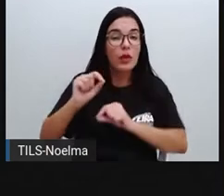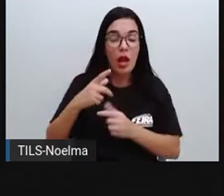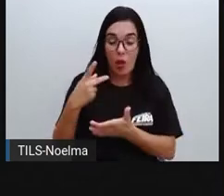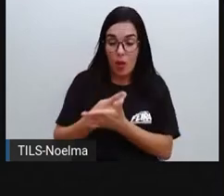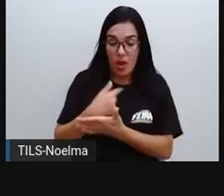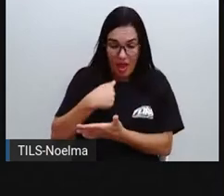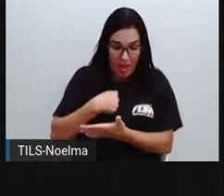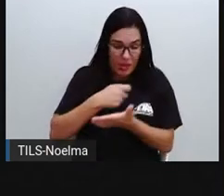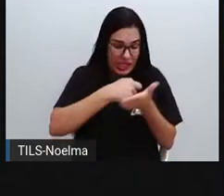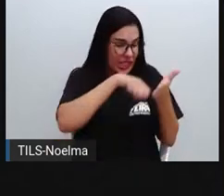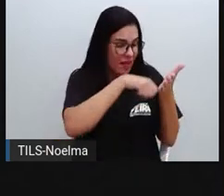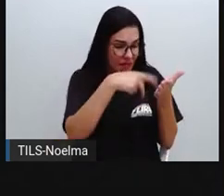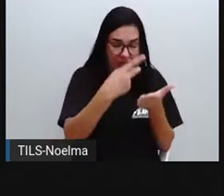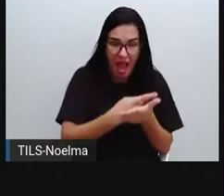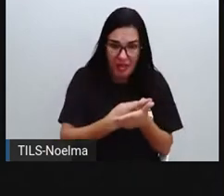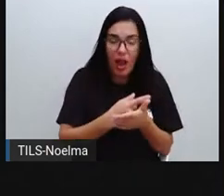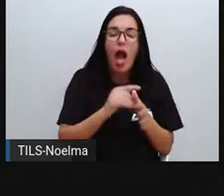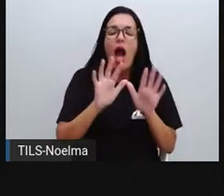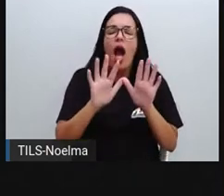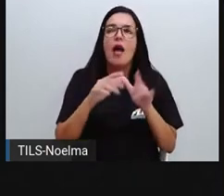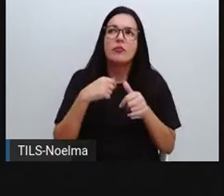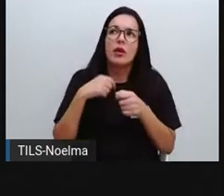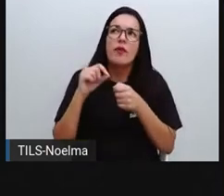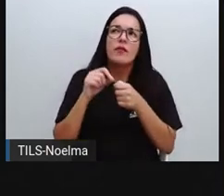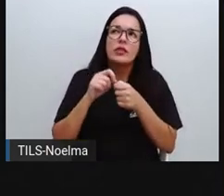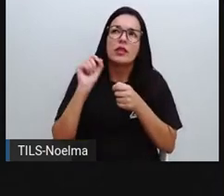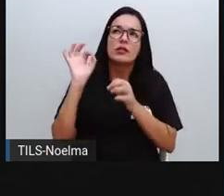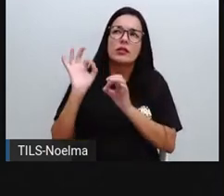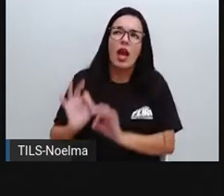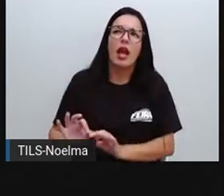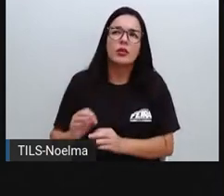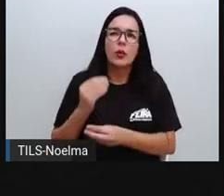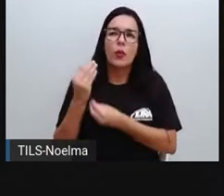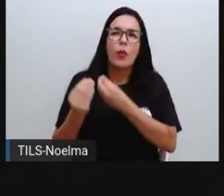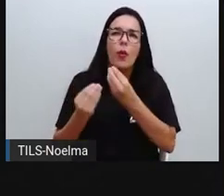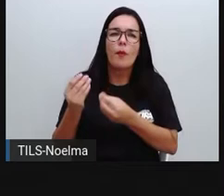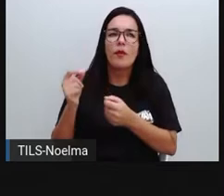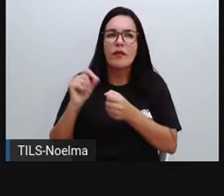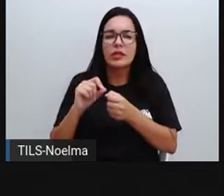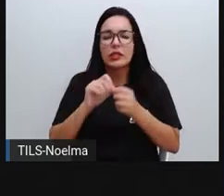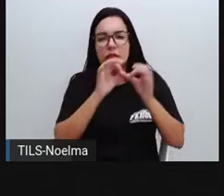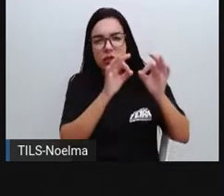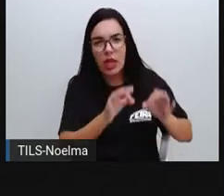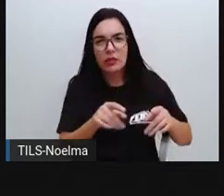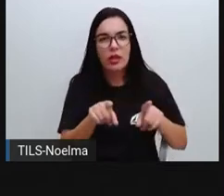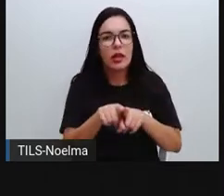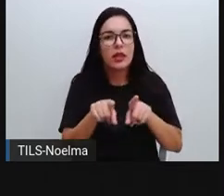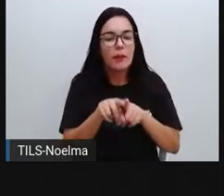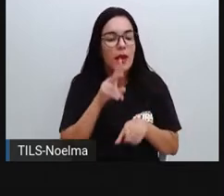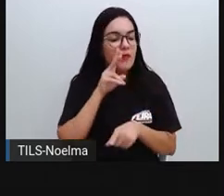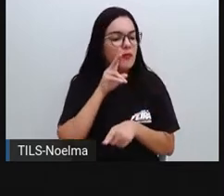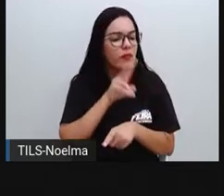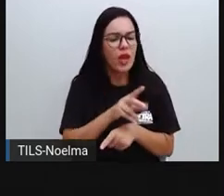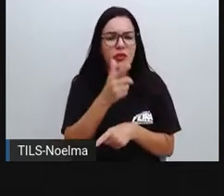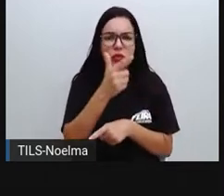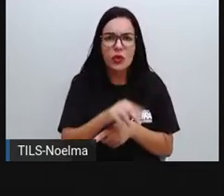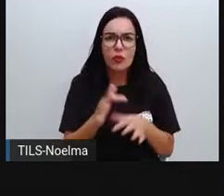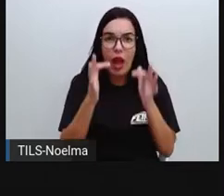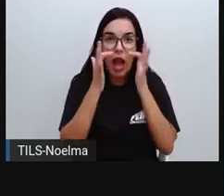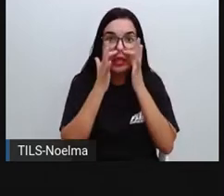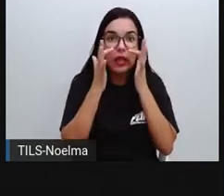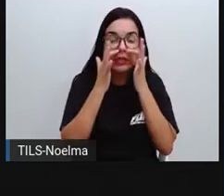para que a gente possa entender aí a origem deles, né? E revisar atentamente aí